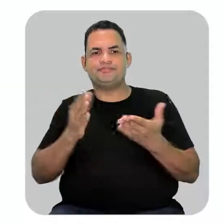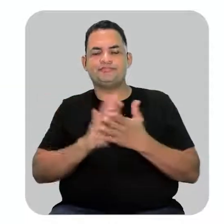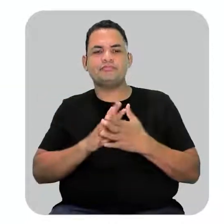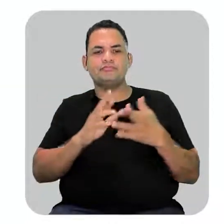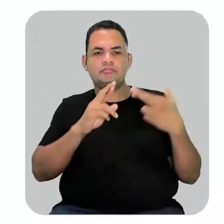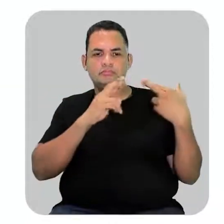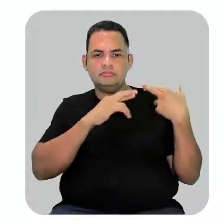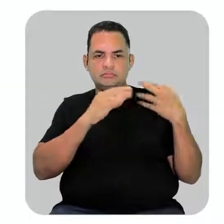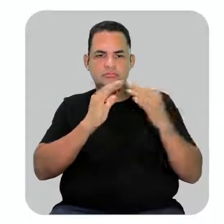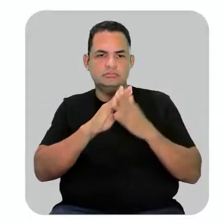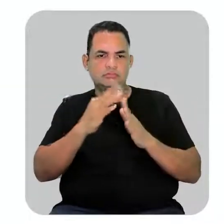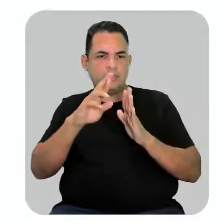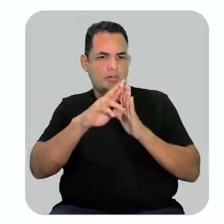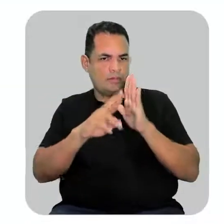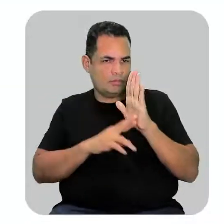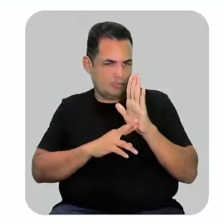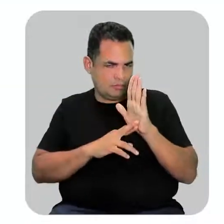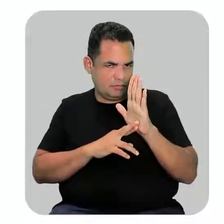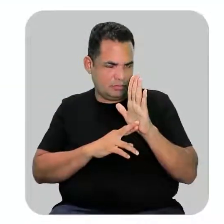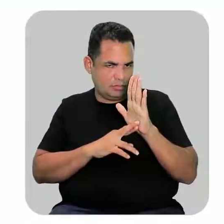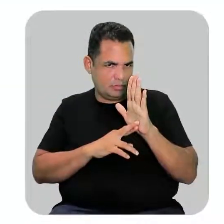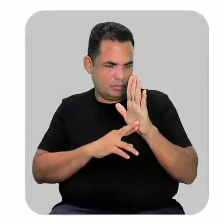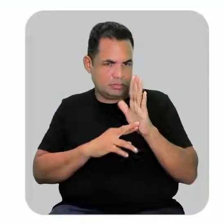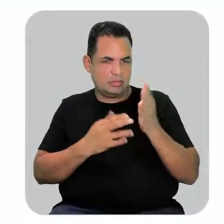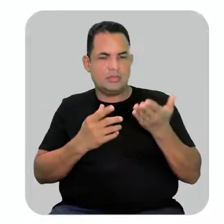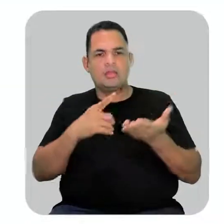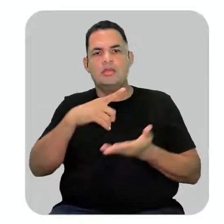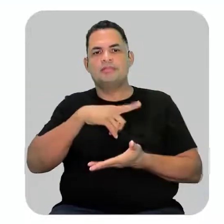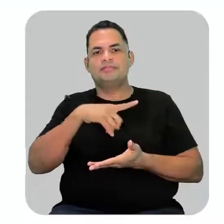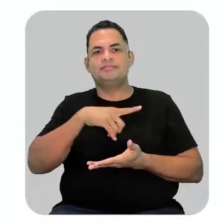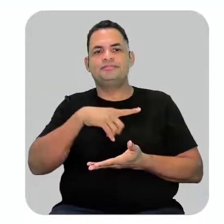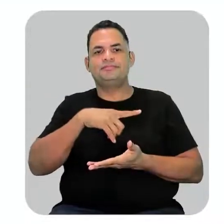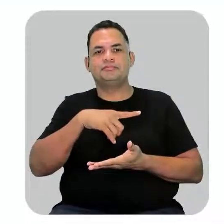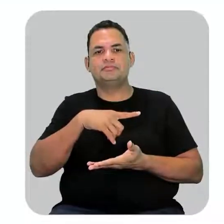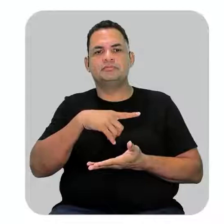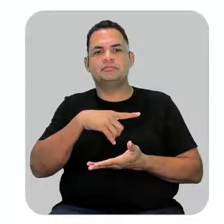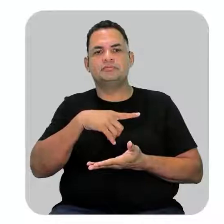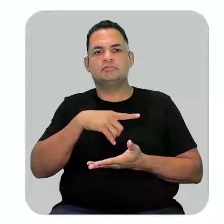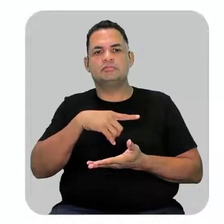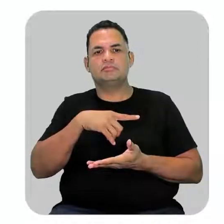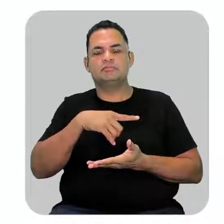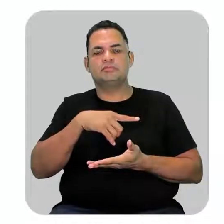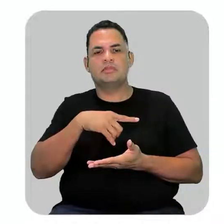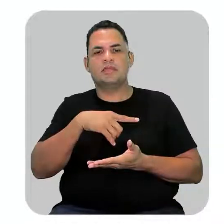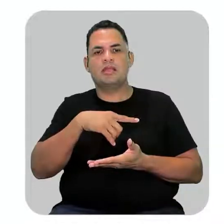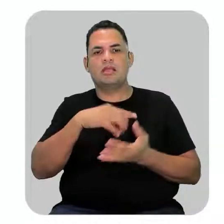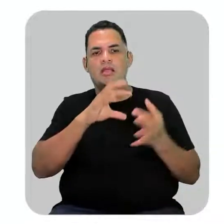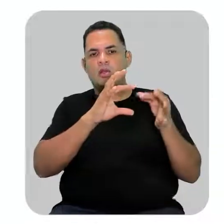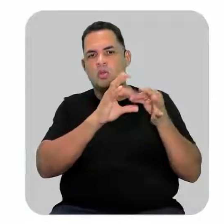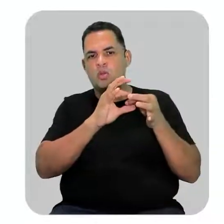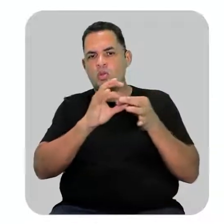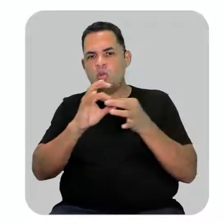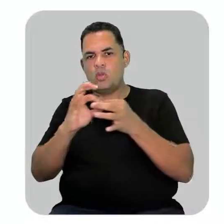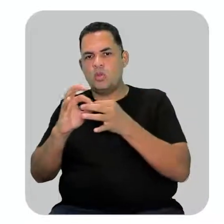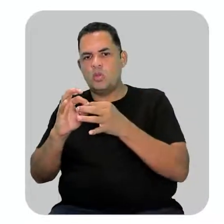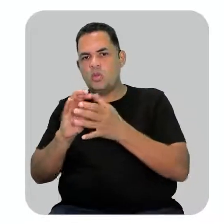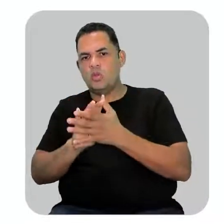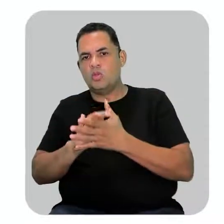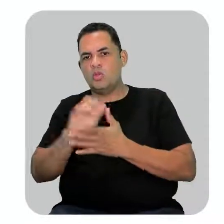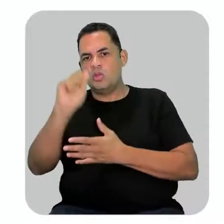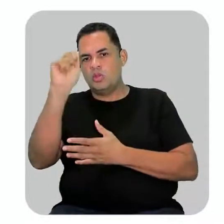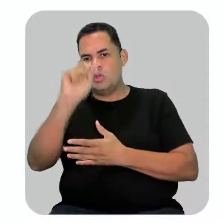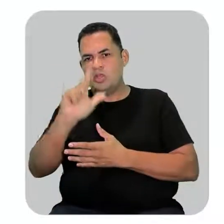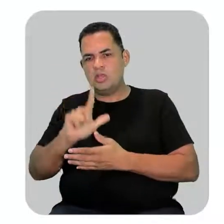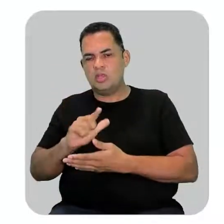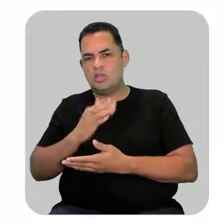Respeitando a nossa regrinha, daí o pacto, eu tenho que a minha cadeia principal é essa de azul que já está delineada